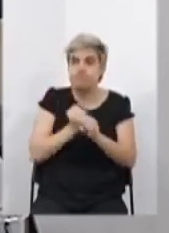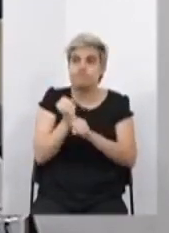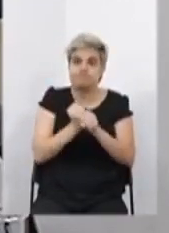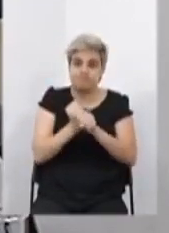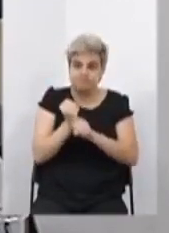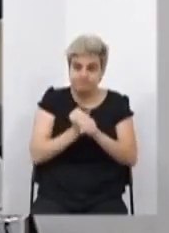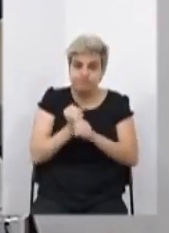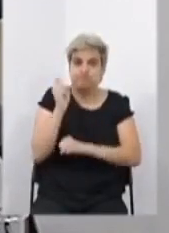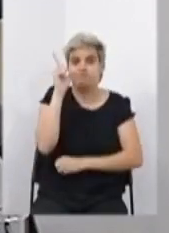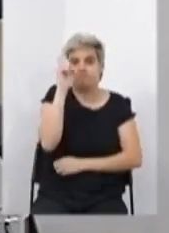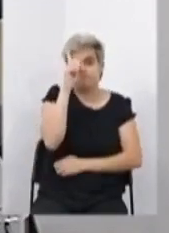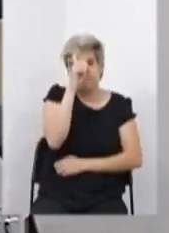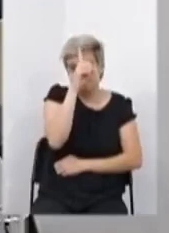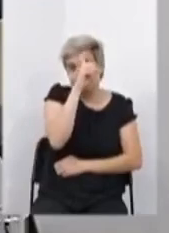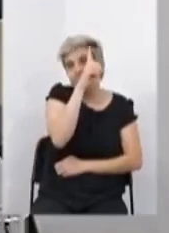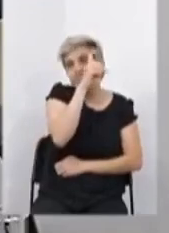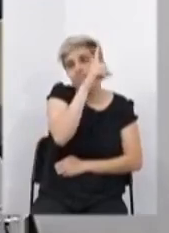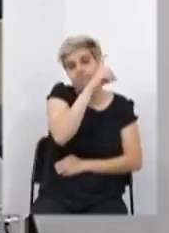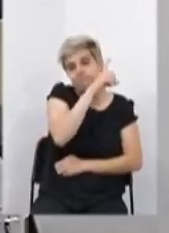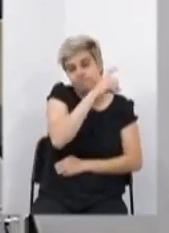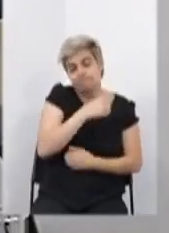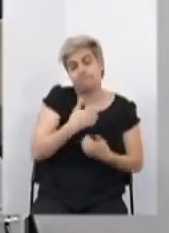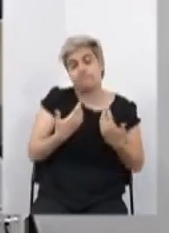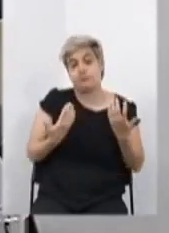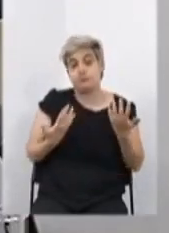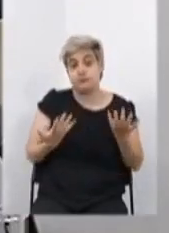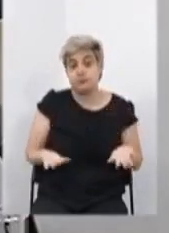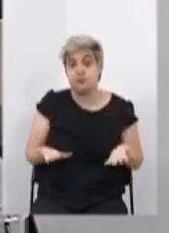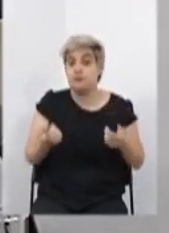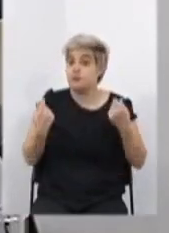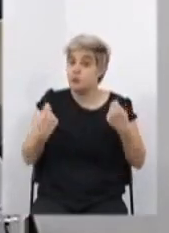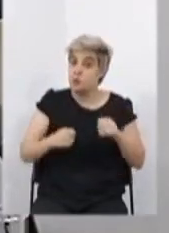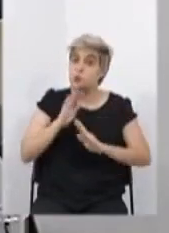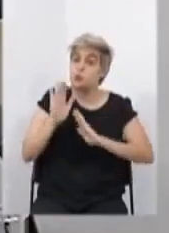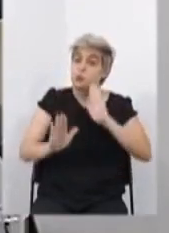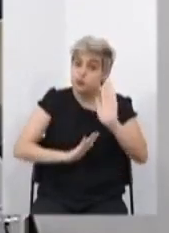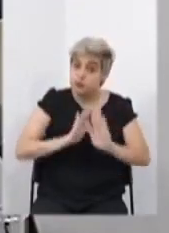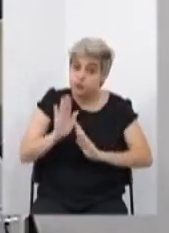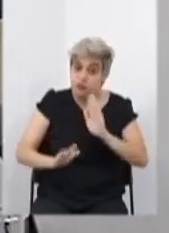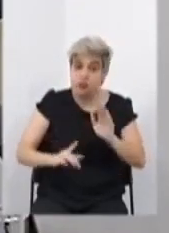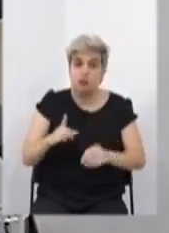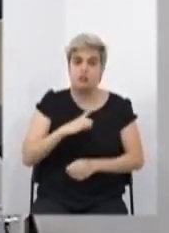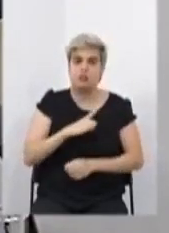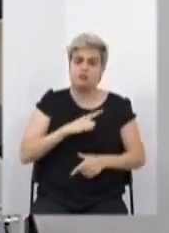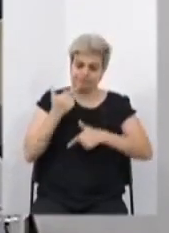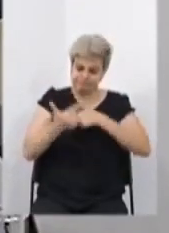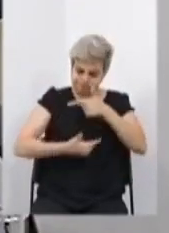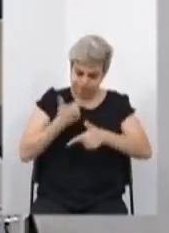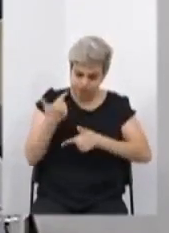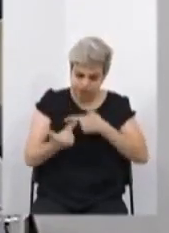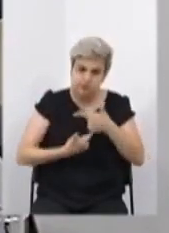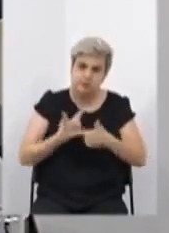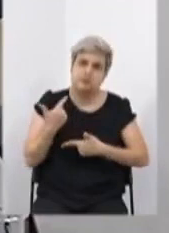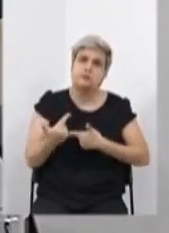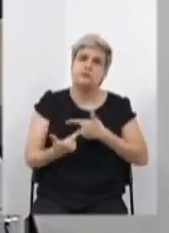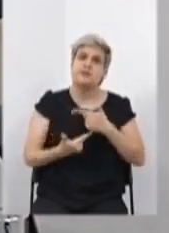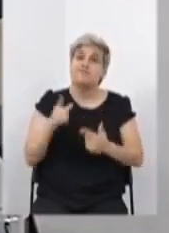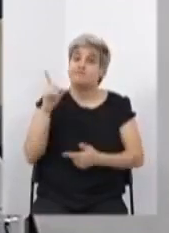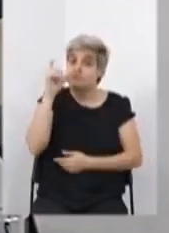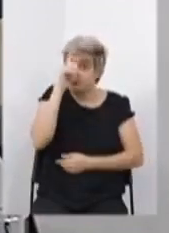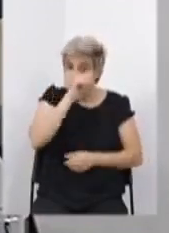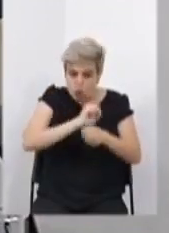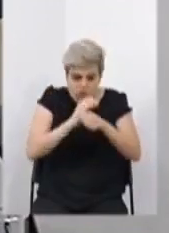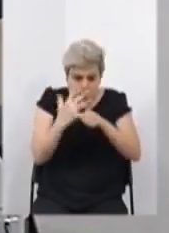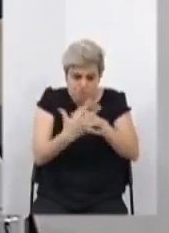foi fácil. Então temos que nos cuidar, temos que trabalhar, é terrível a